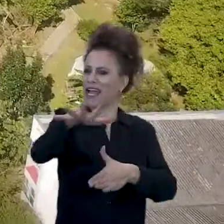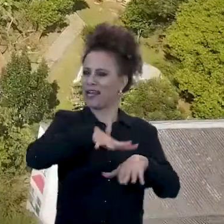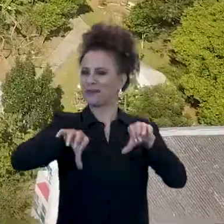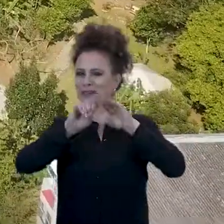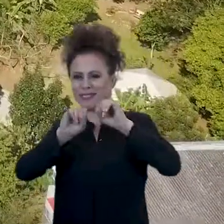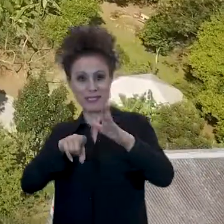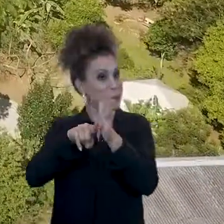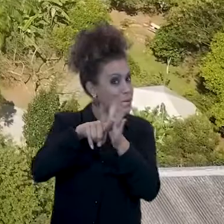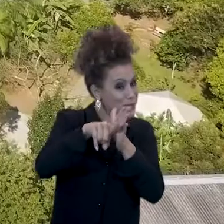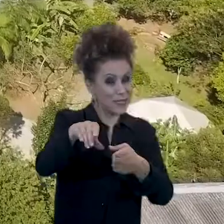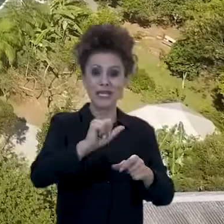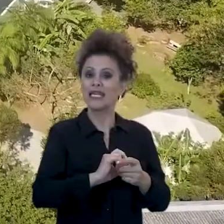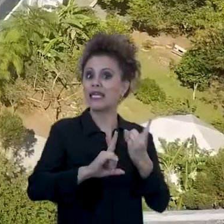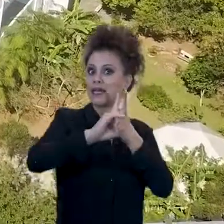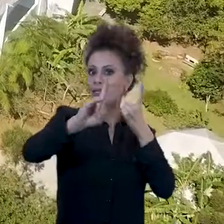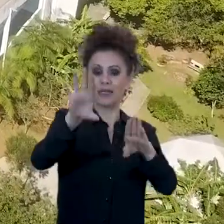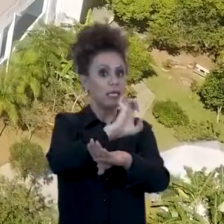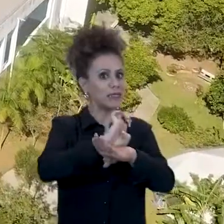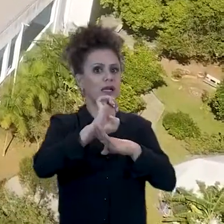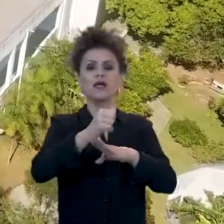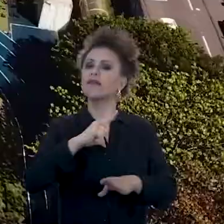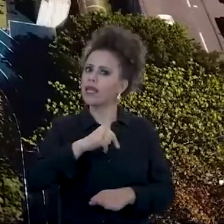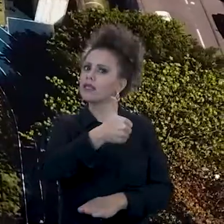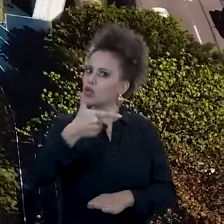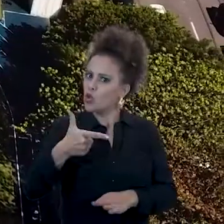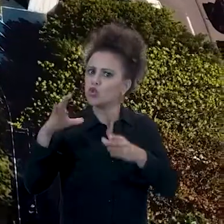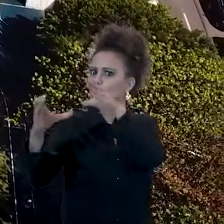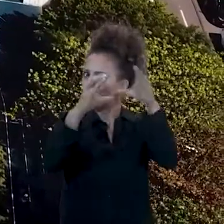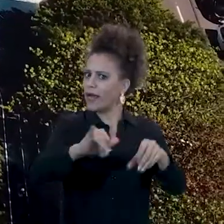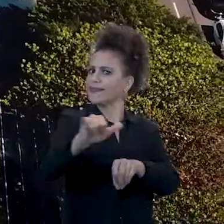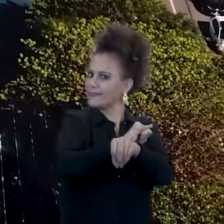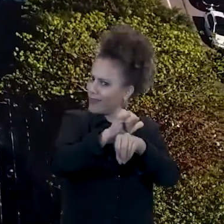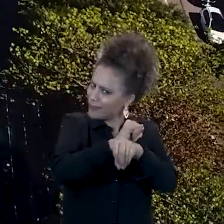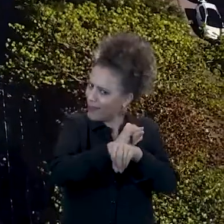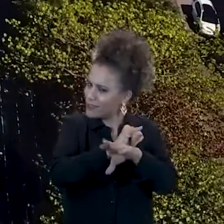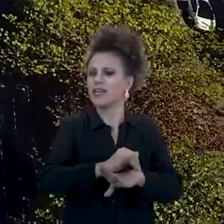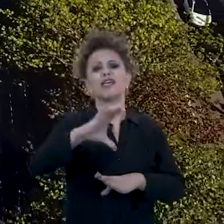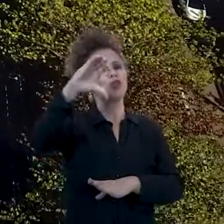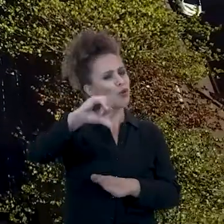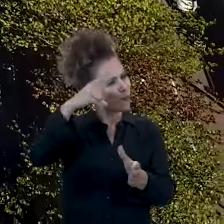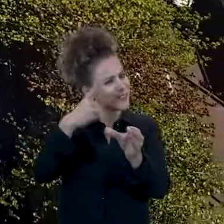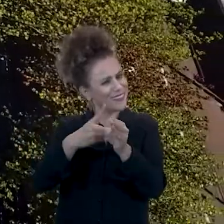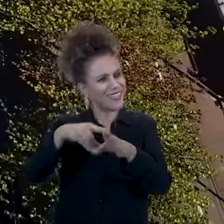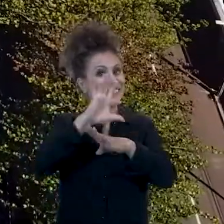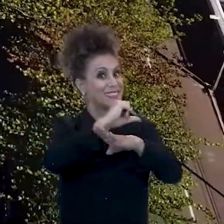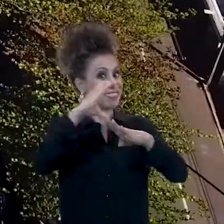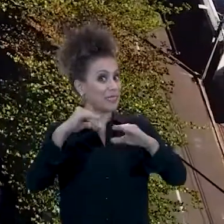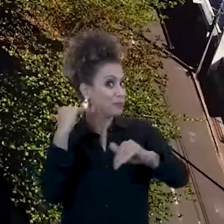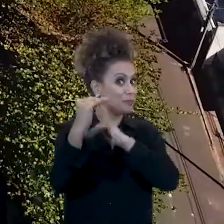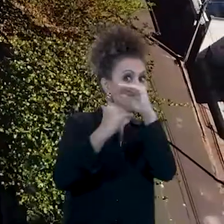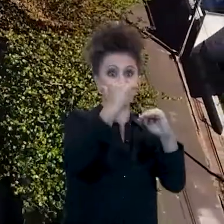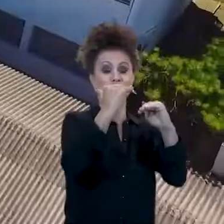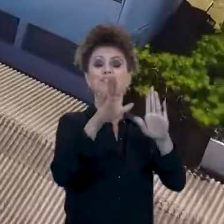áreas de ensino, pesquisa e extensão e tem 12 centros distribuídos estrategicamente em nove municípios para o